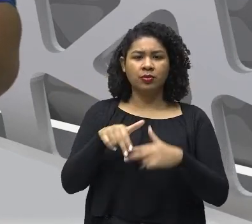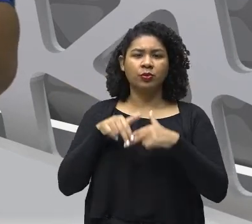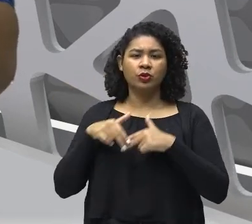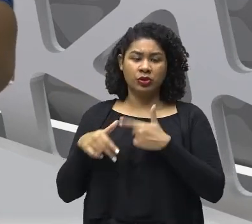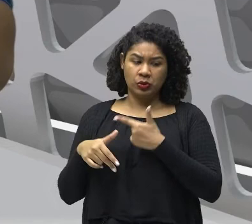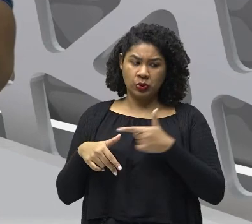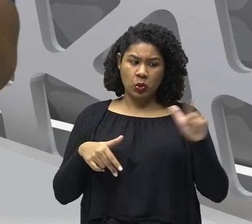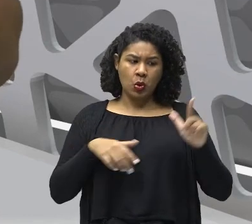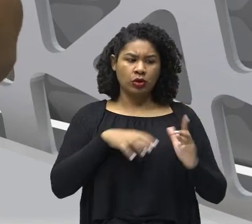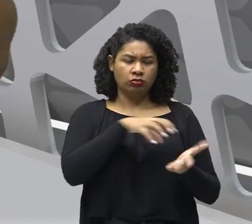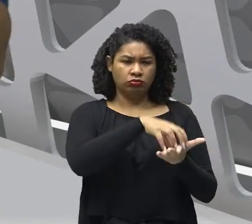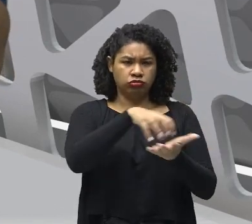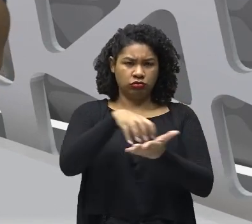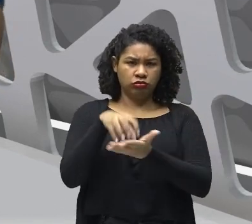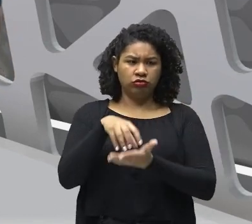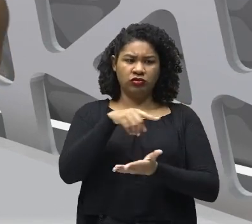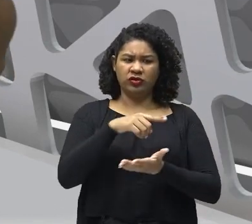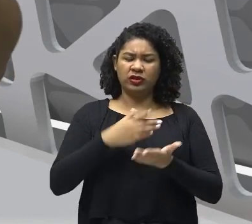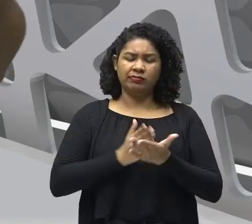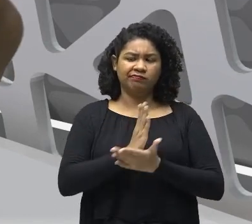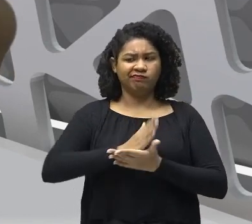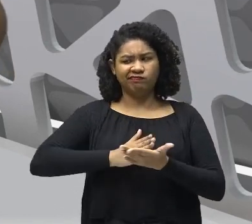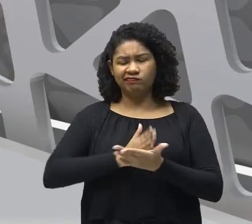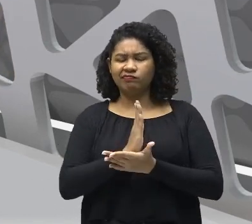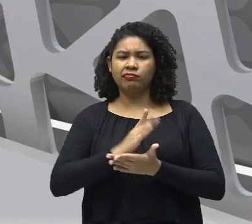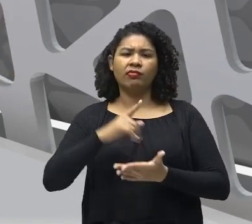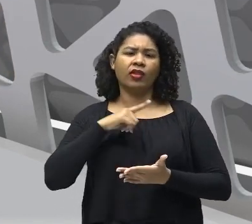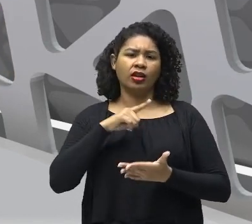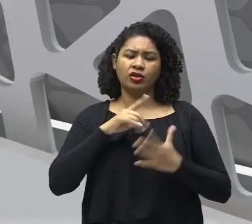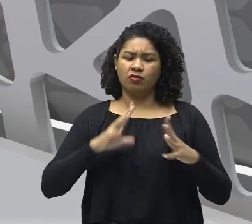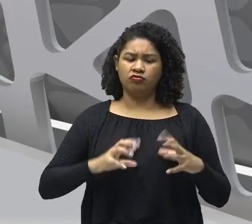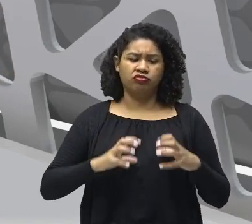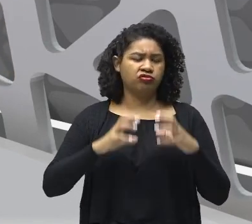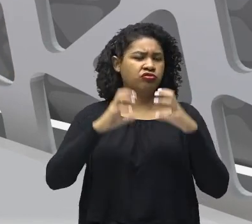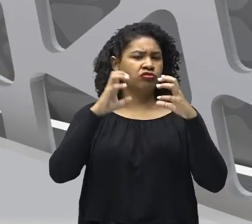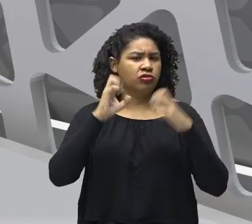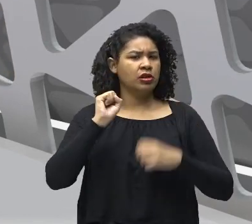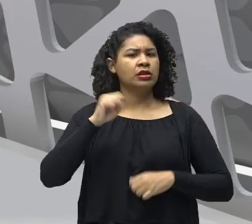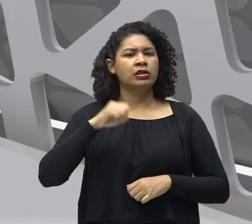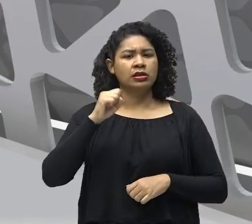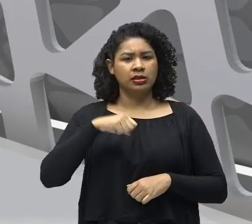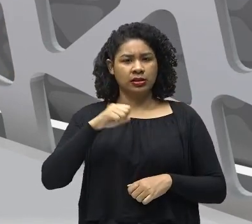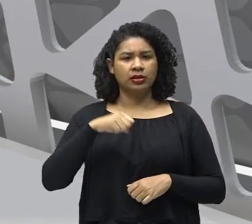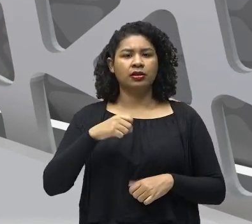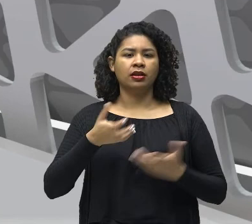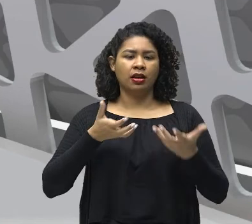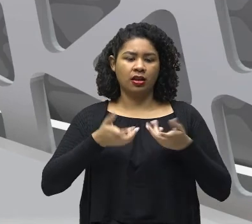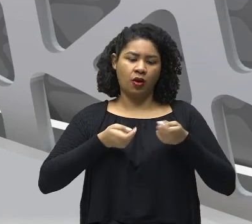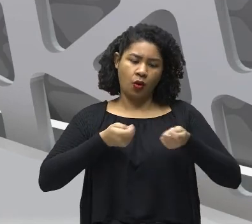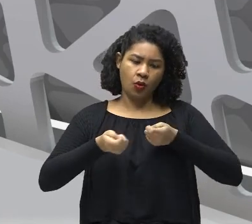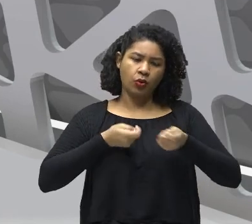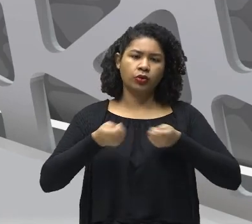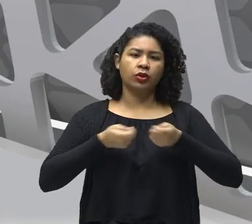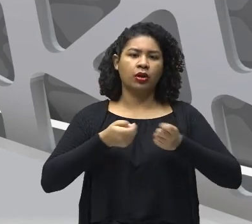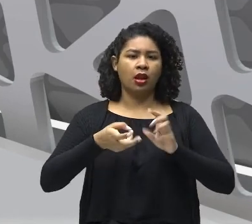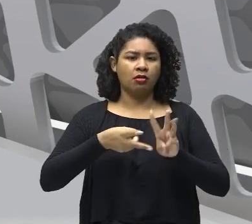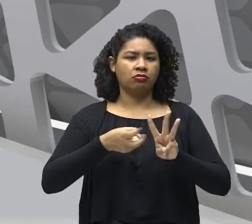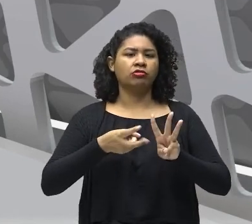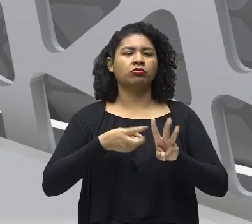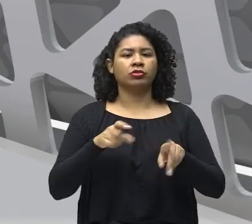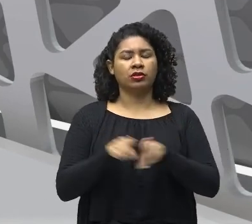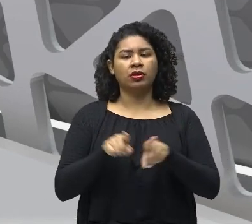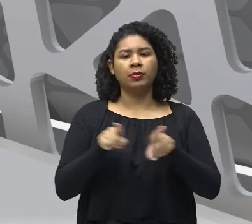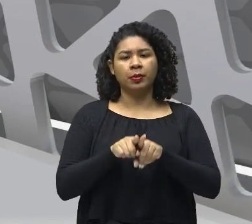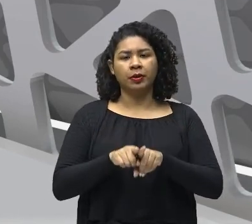colonos Isso fazia com que Houvessem Diversos conflitos Entre eles Ali Disputando O controle Da mão de obra Indígena Também